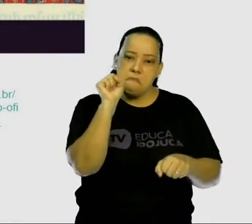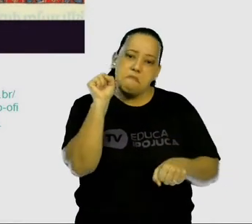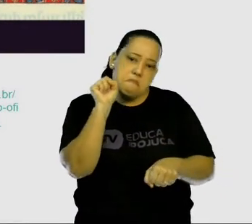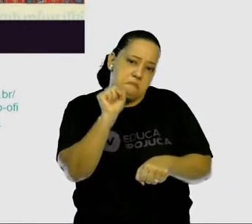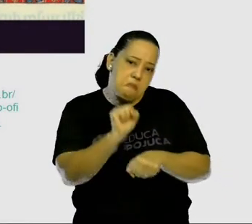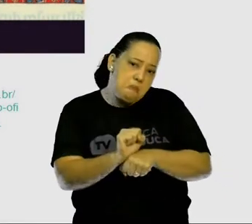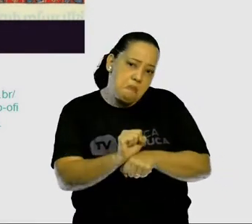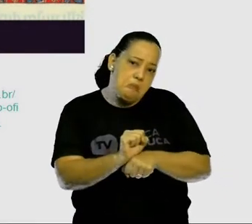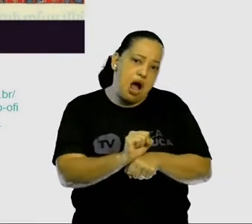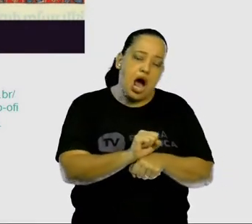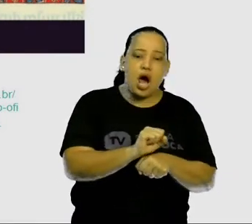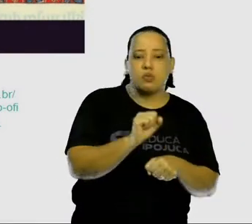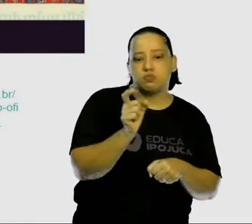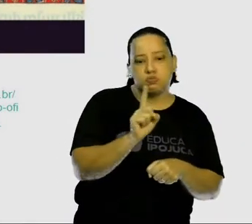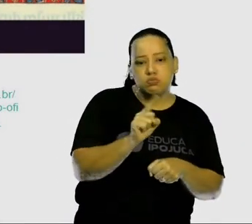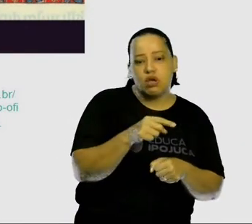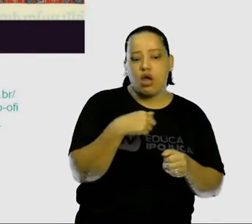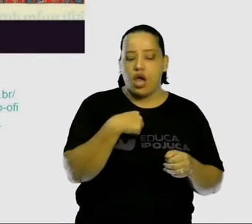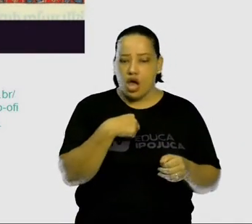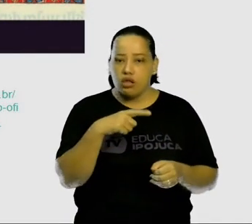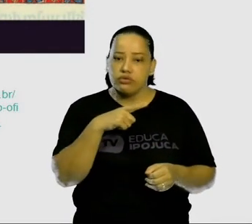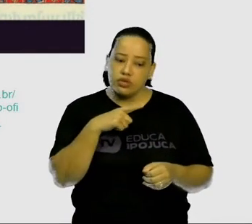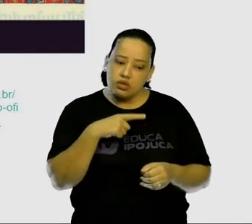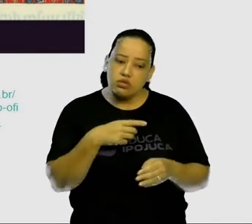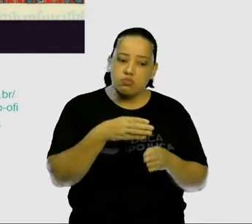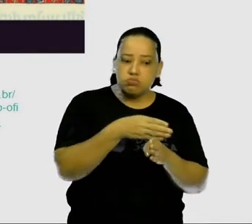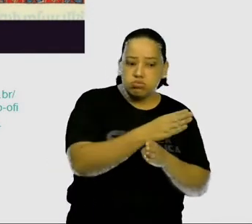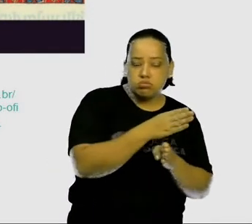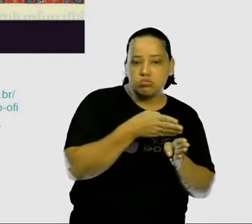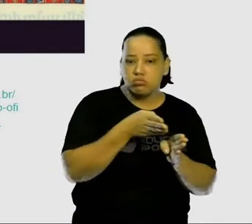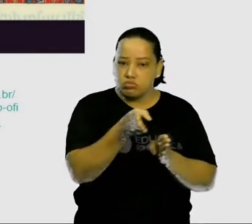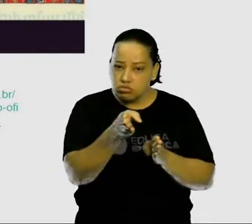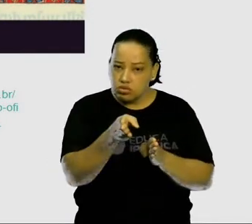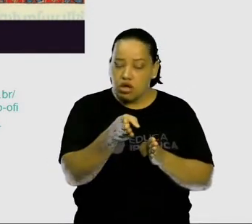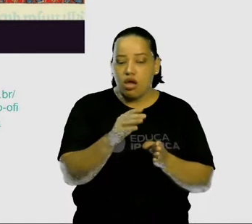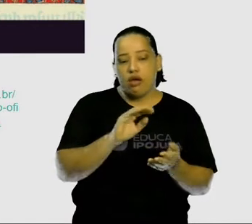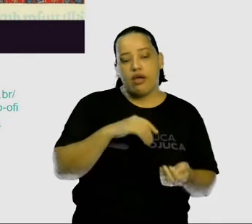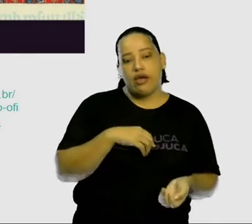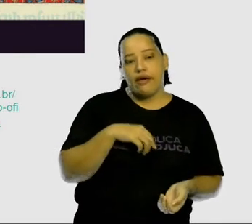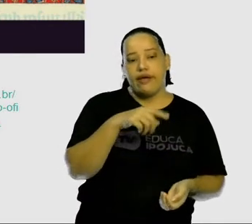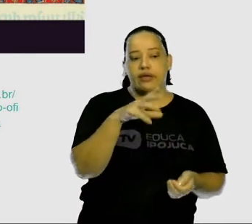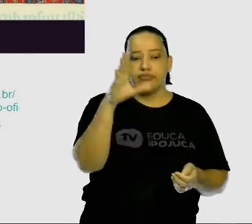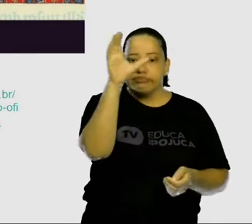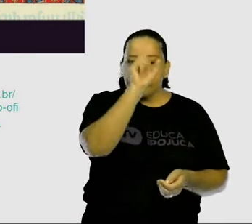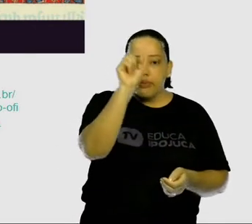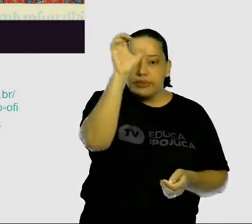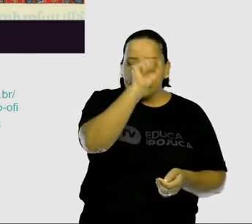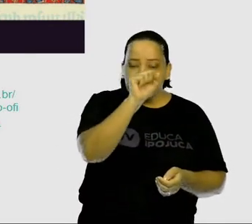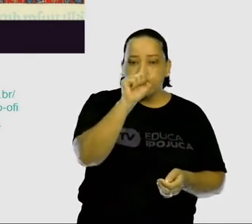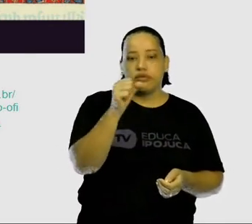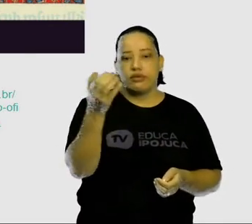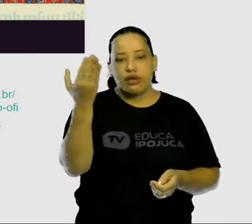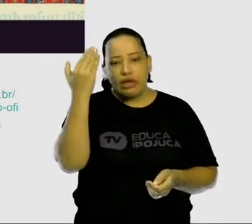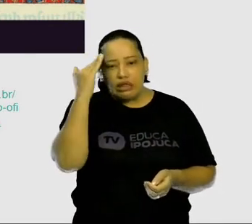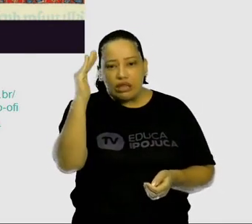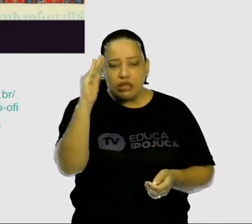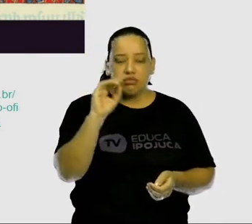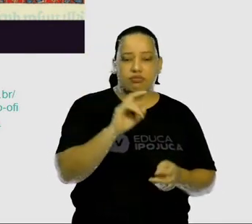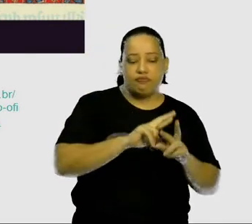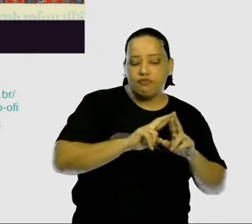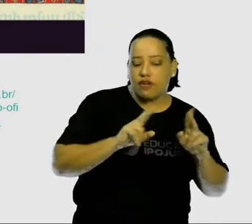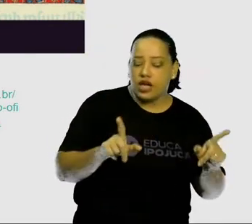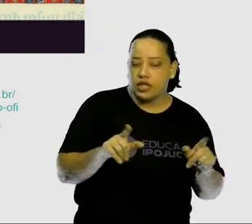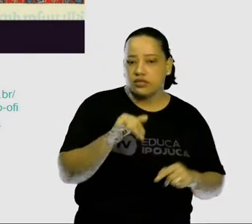teve várias correntes e cada uma tinha interpretação diferente de como se estudar a história. Por exemplo,